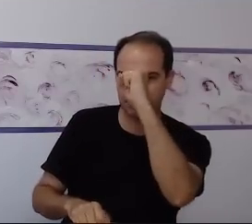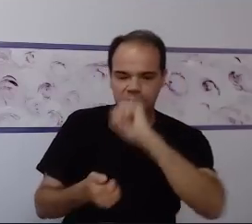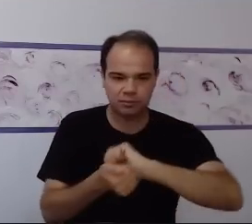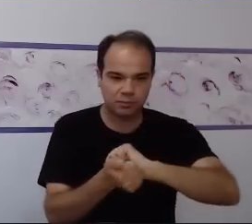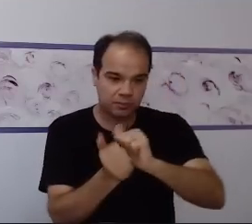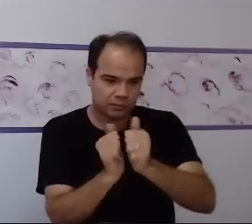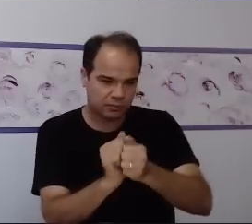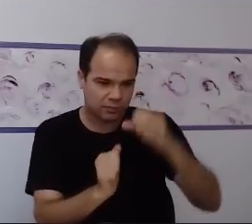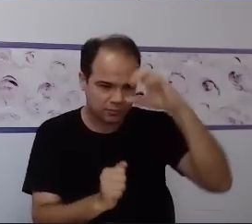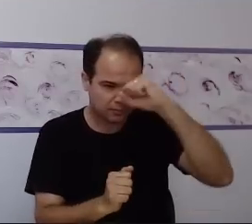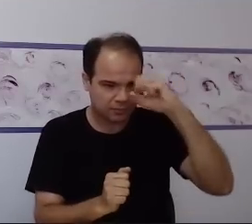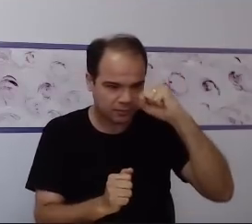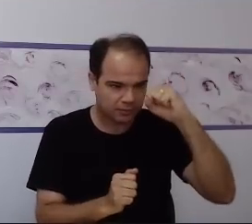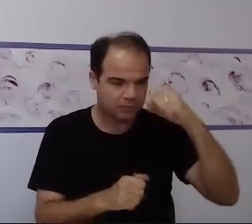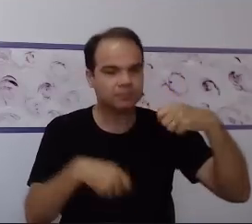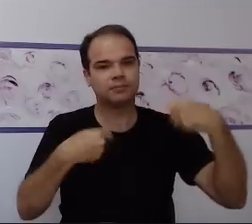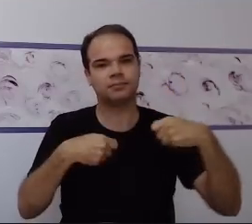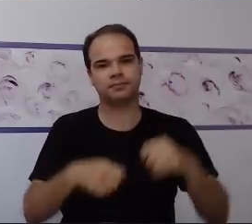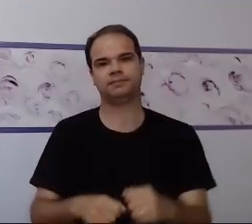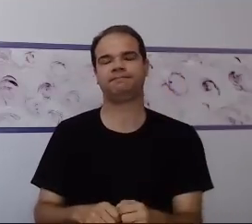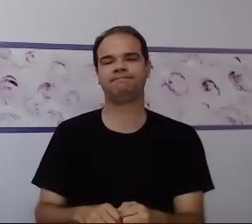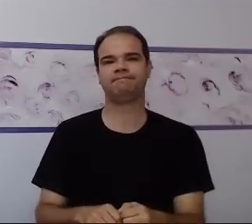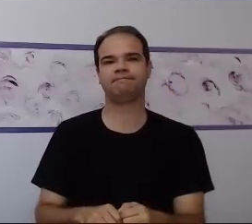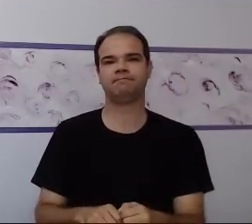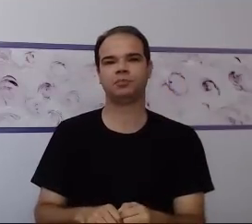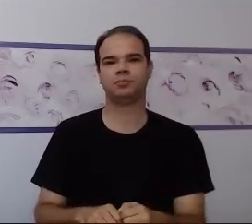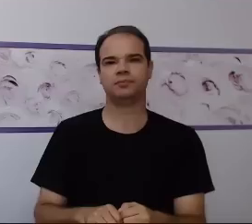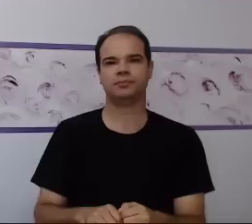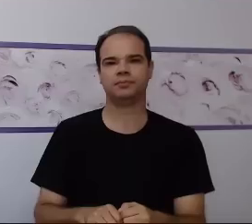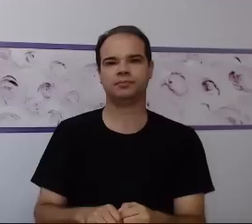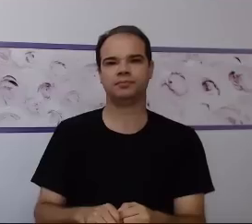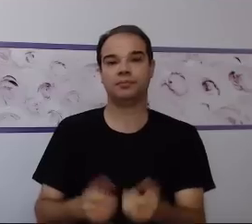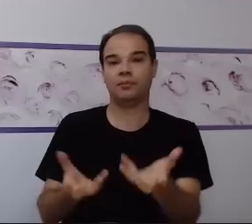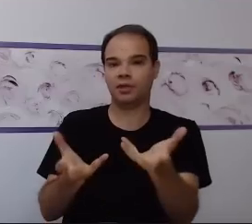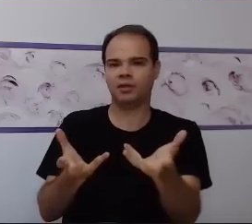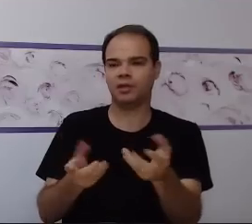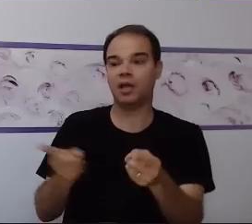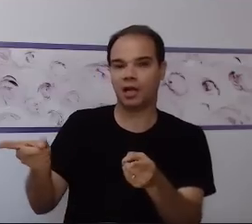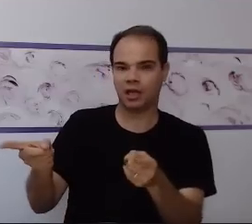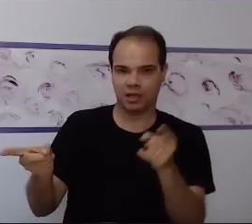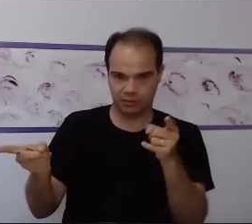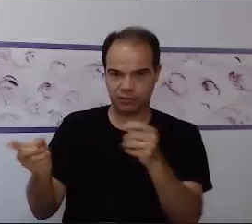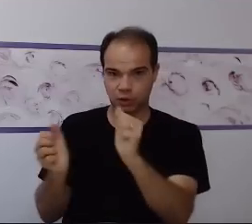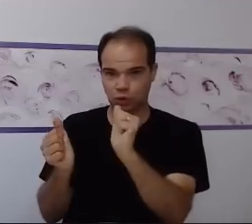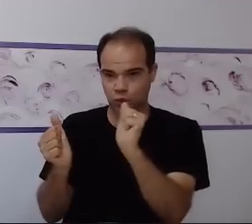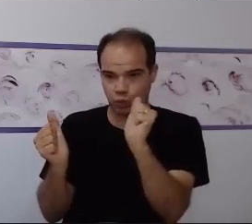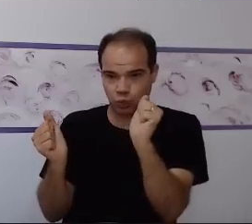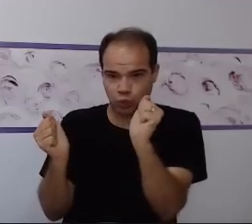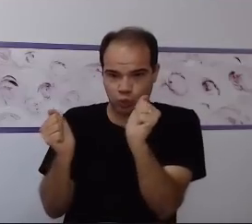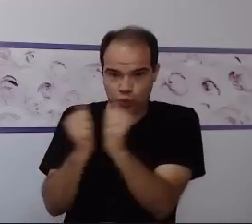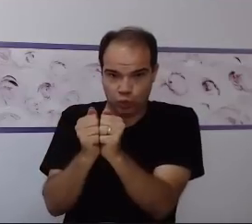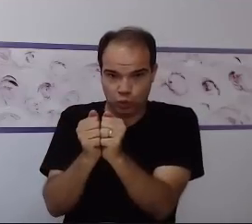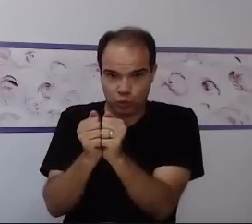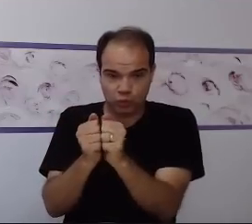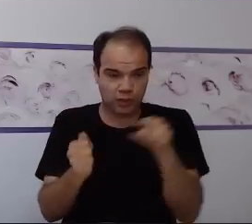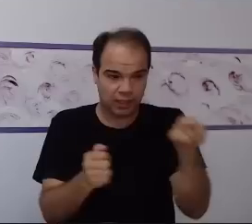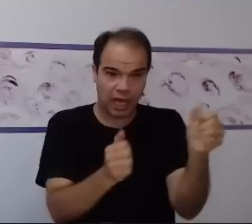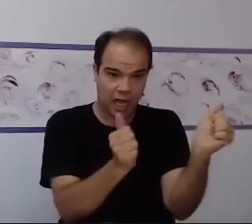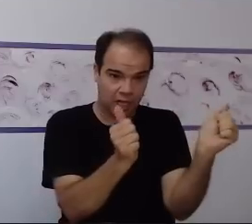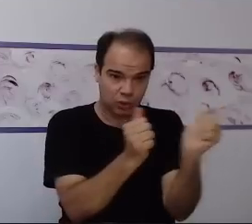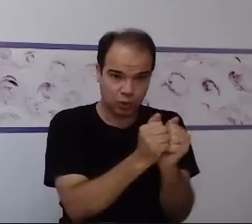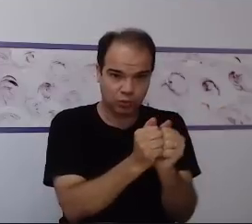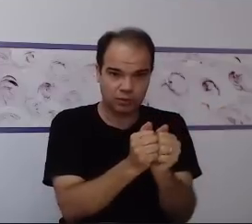conteúdo. Se eu quero que ele tenha a habilidade do agrupamento para chegar à questão da